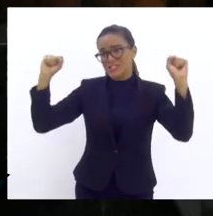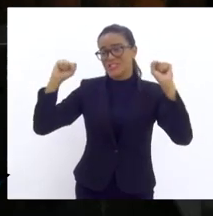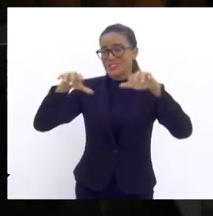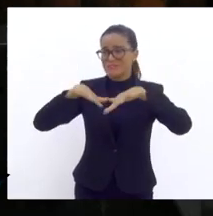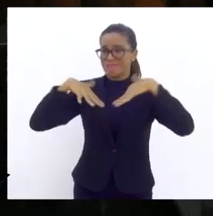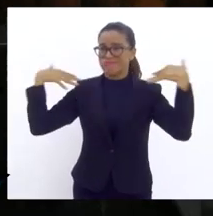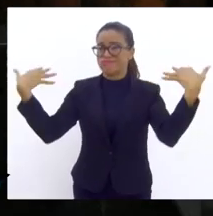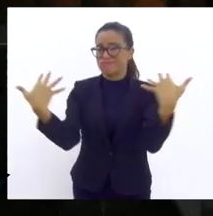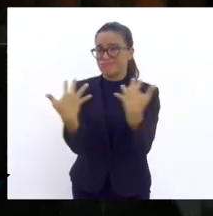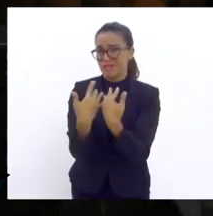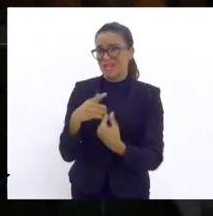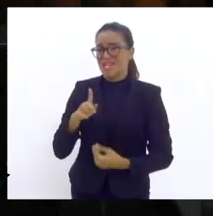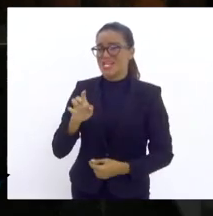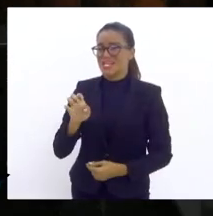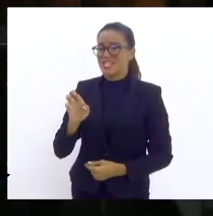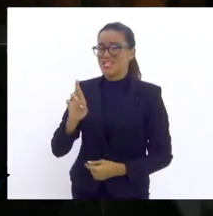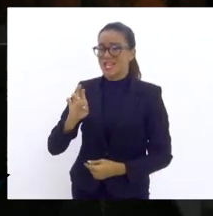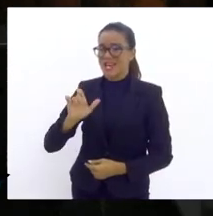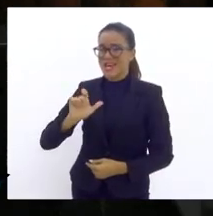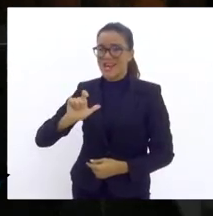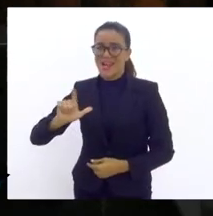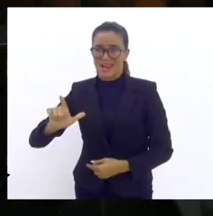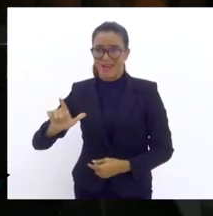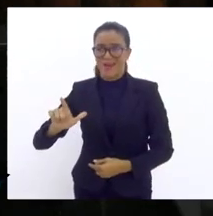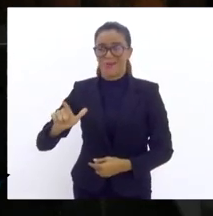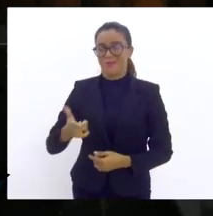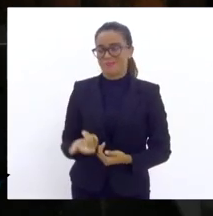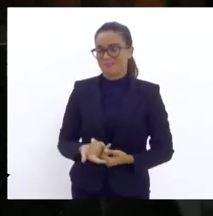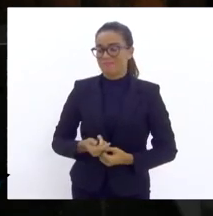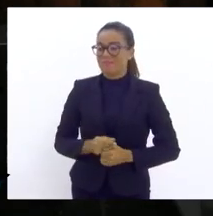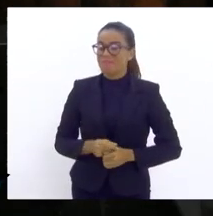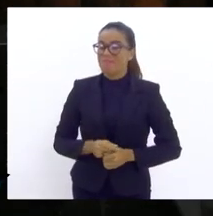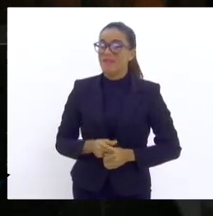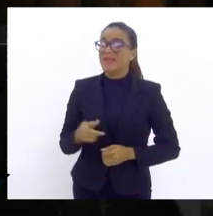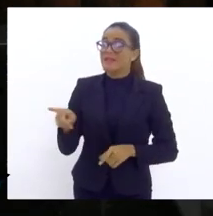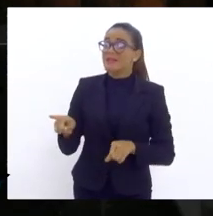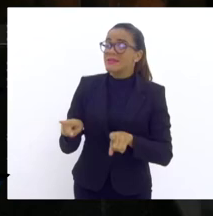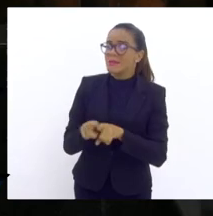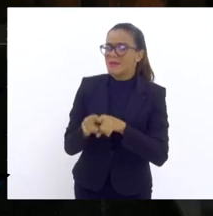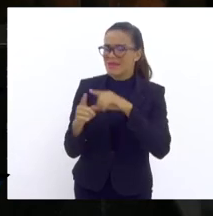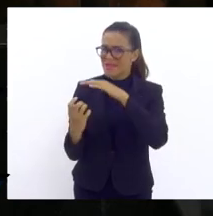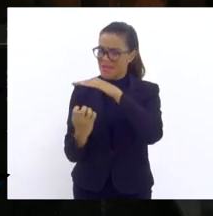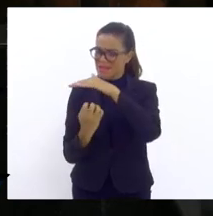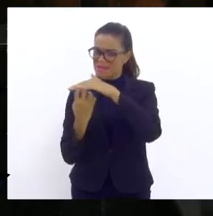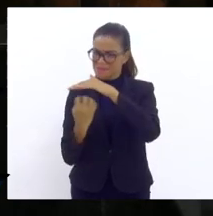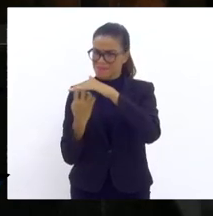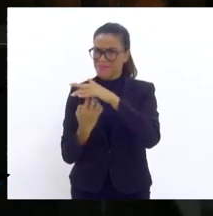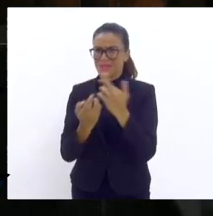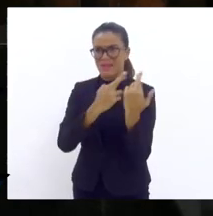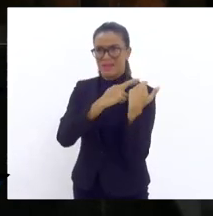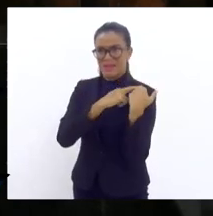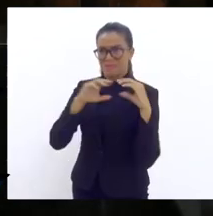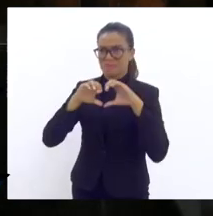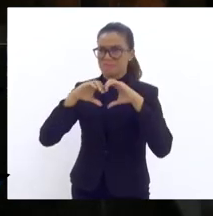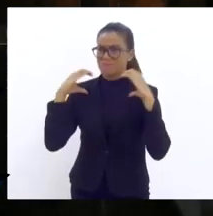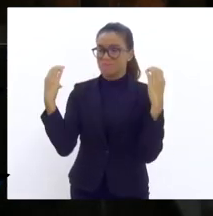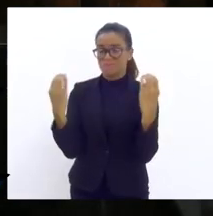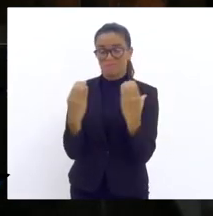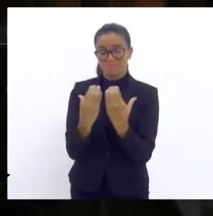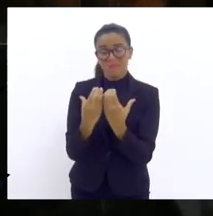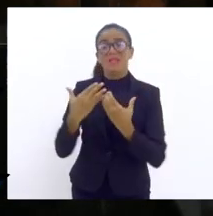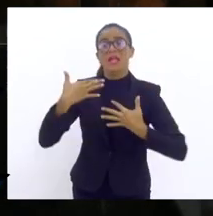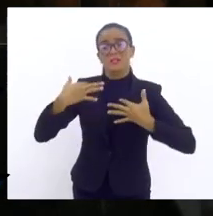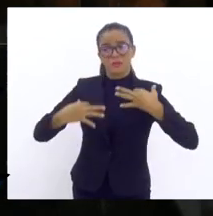Essa é a primeira observação. Essa concessão do Maracanã está sob júdice.